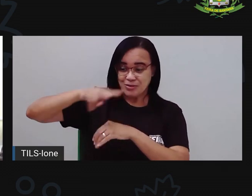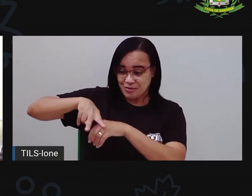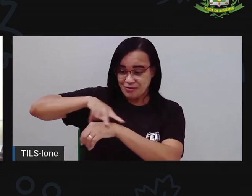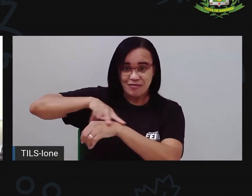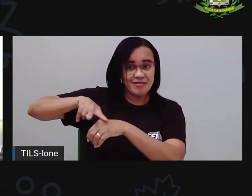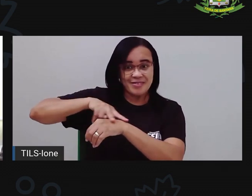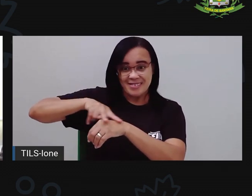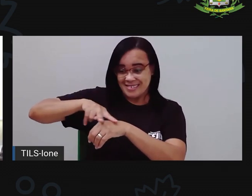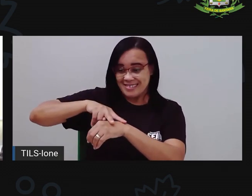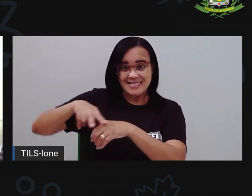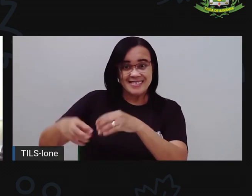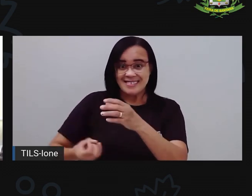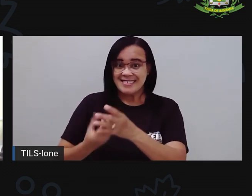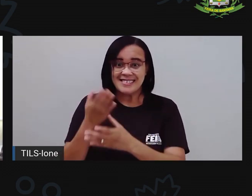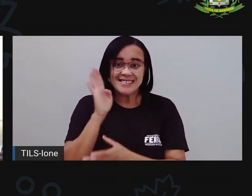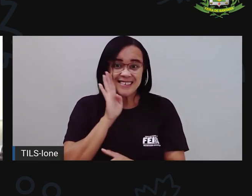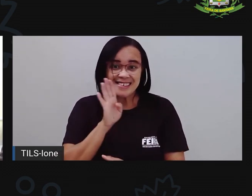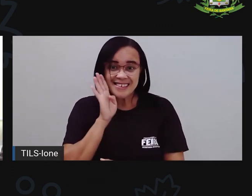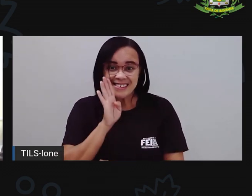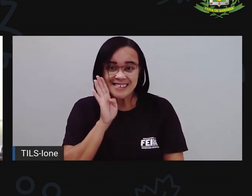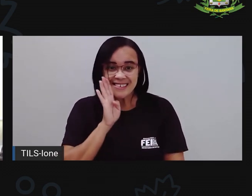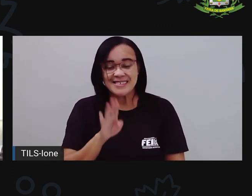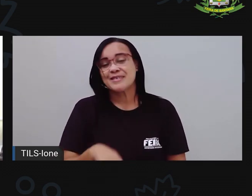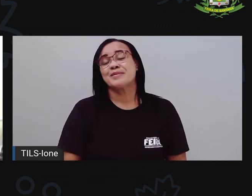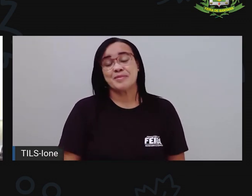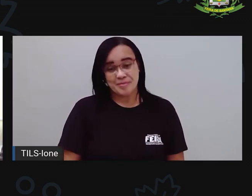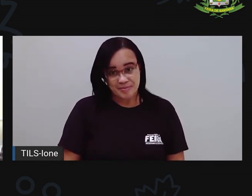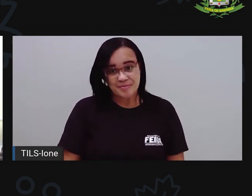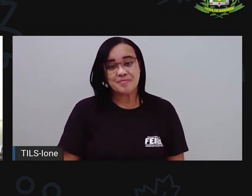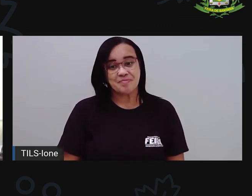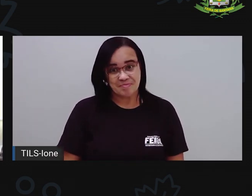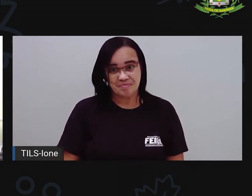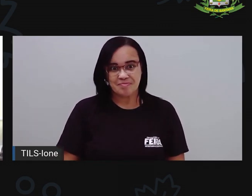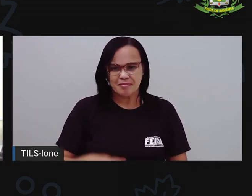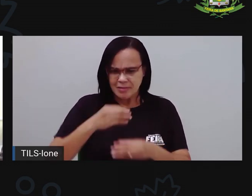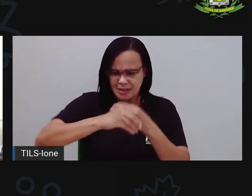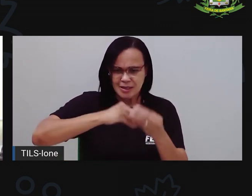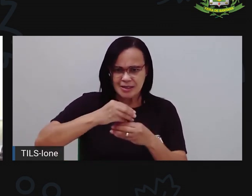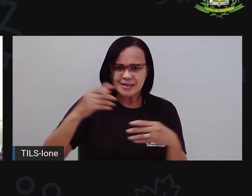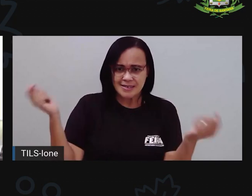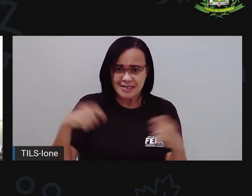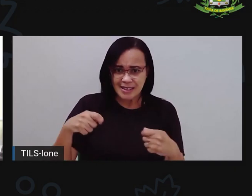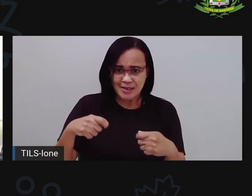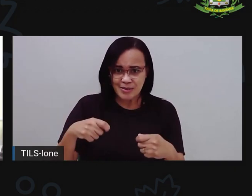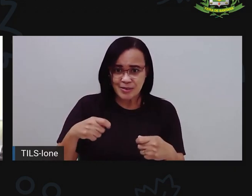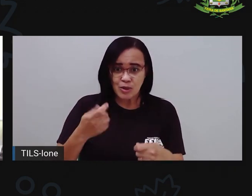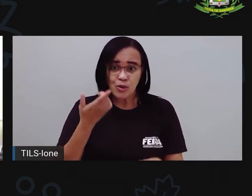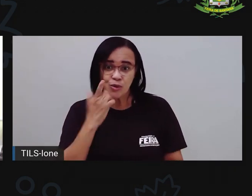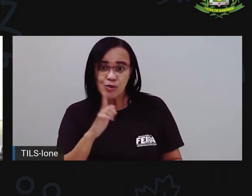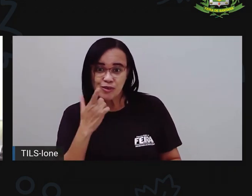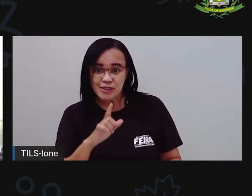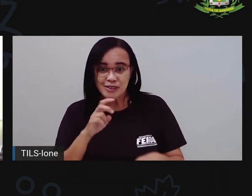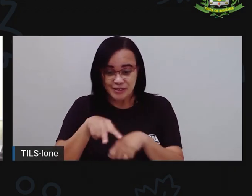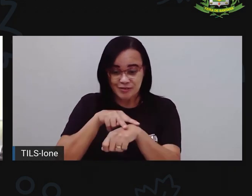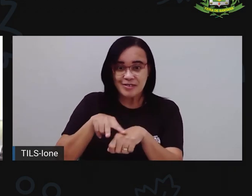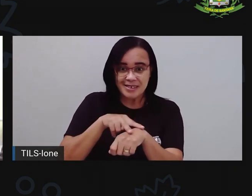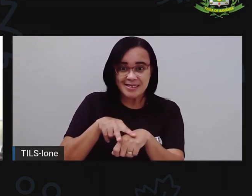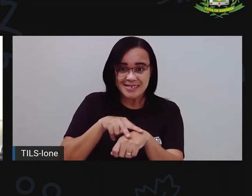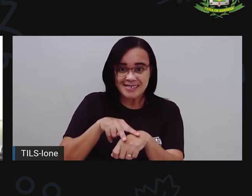vai ter a cor verde. Na sua misturinha deu certo aí? Você conseguiu formar o verde?